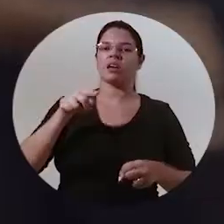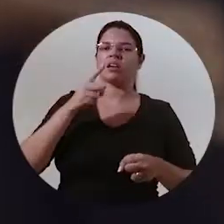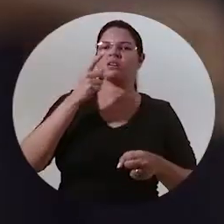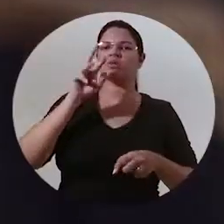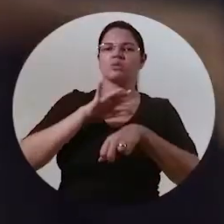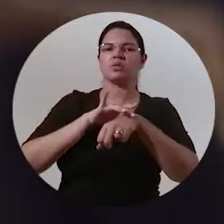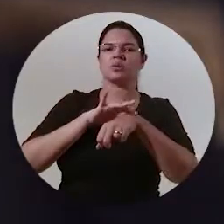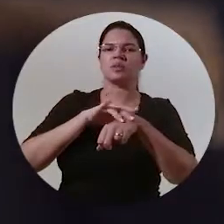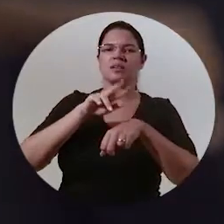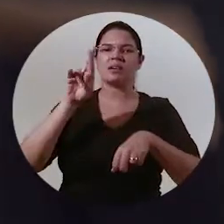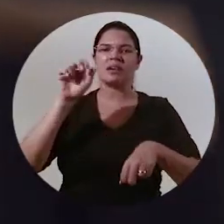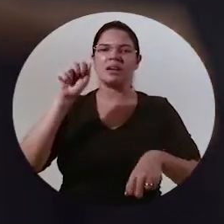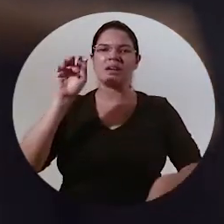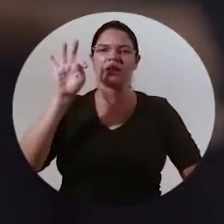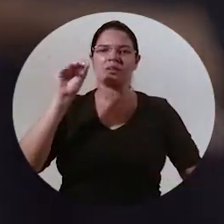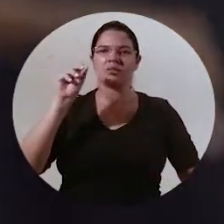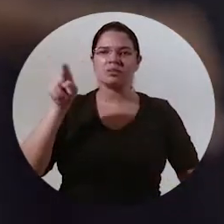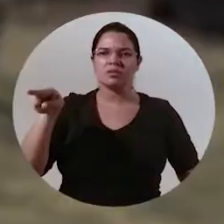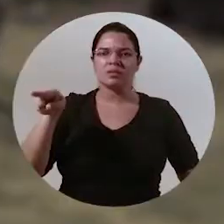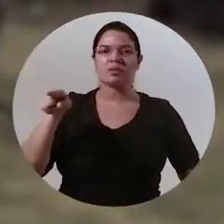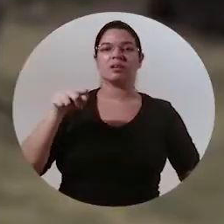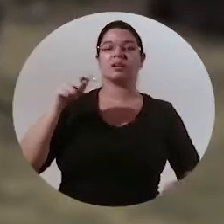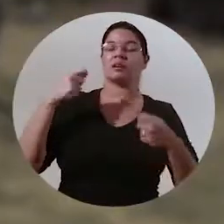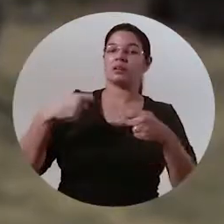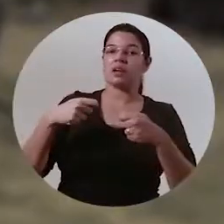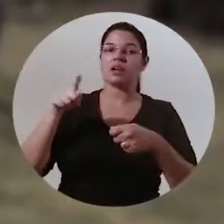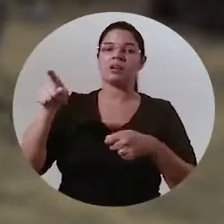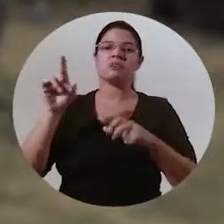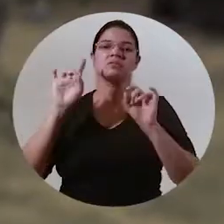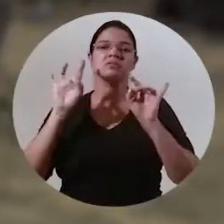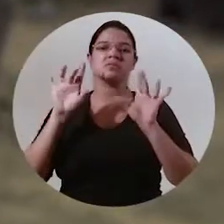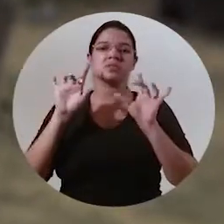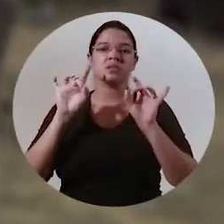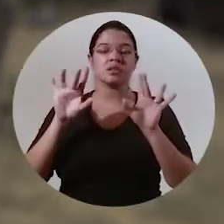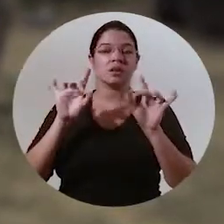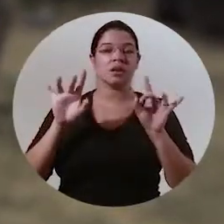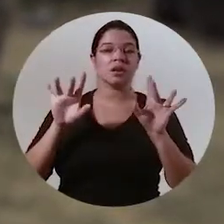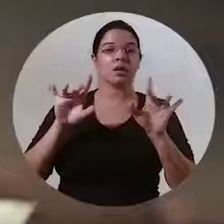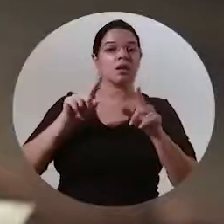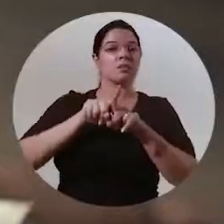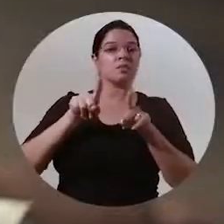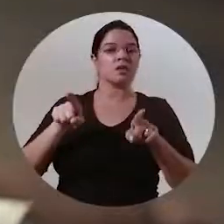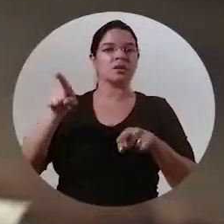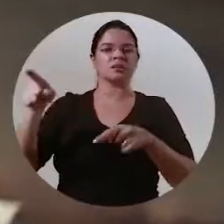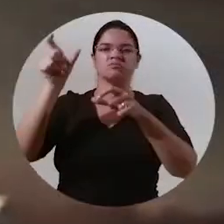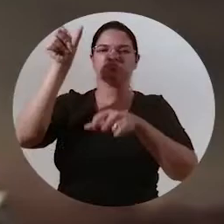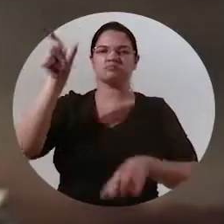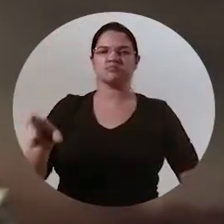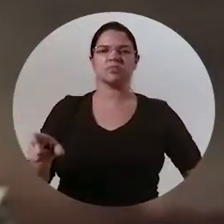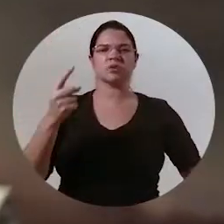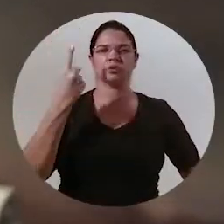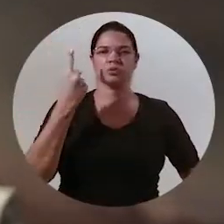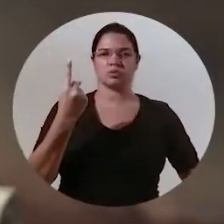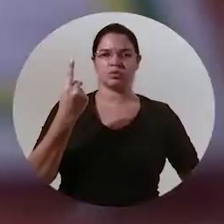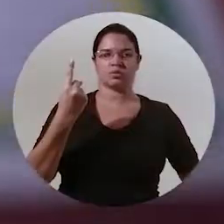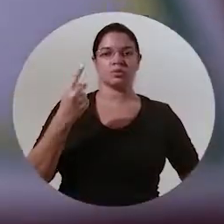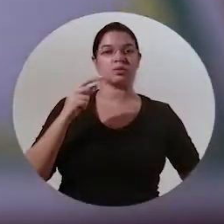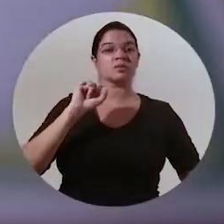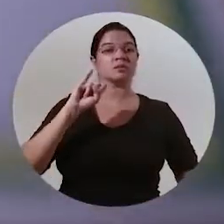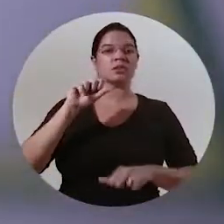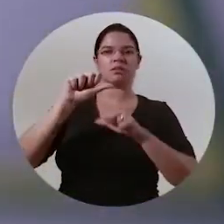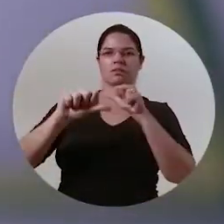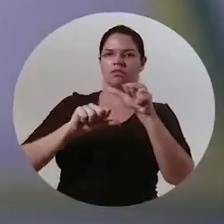numa suspeita de ranceníase Para nós parece que é algo esporádico mas para o cidadão ele é único